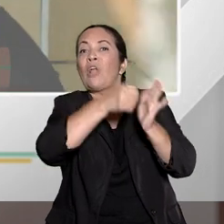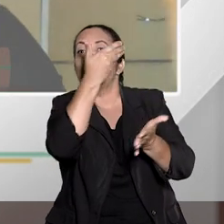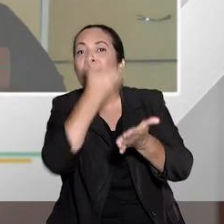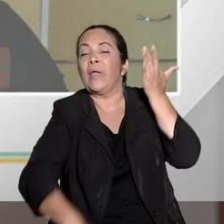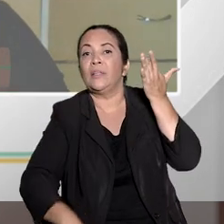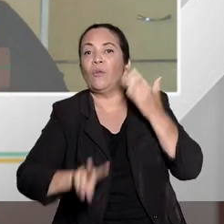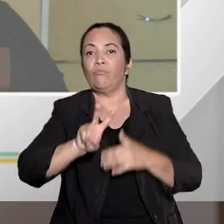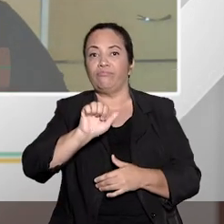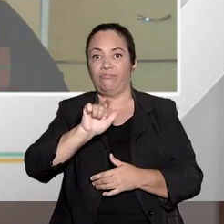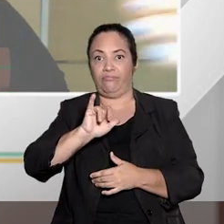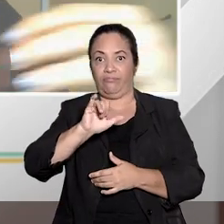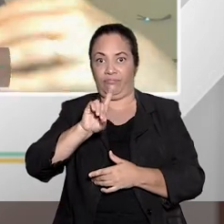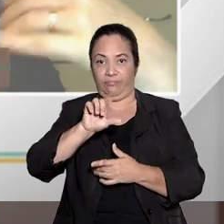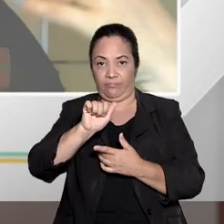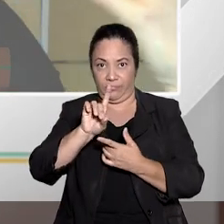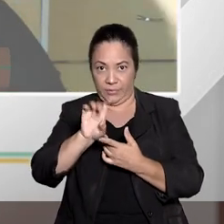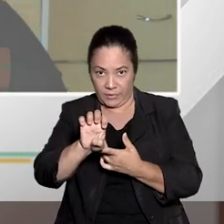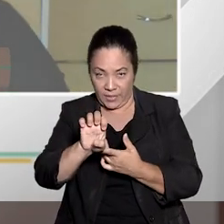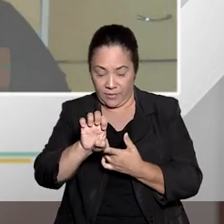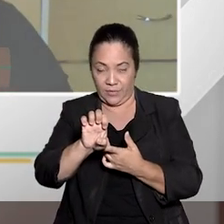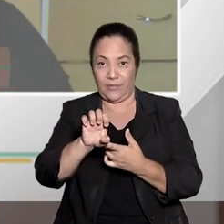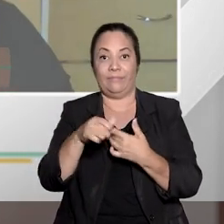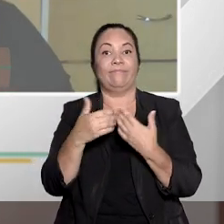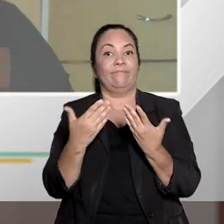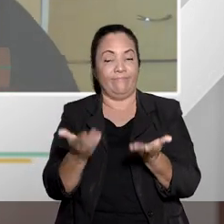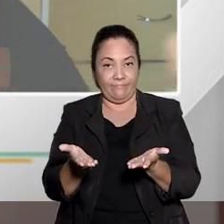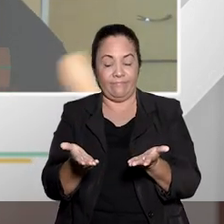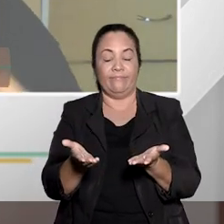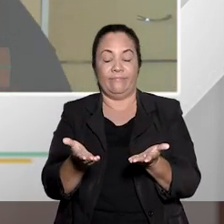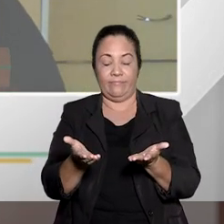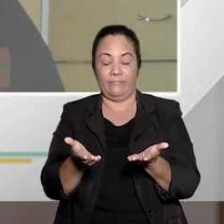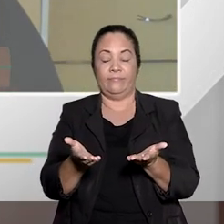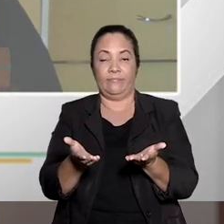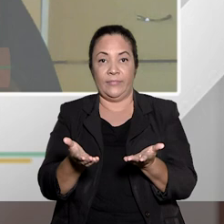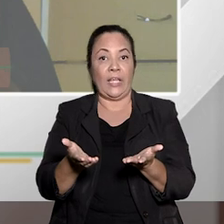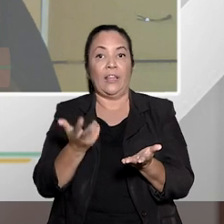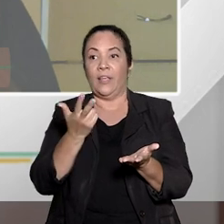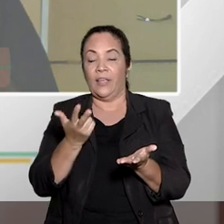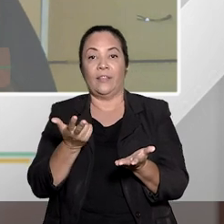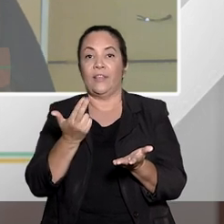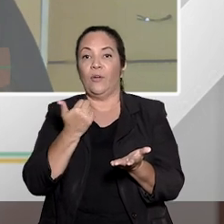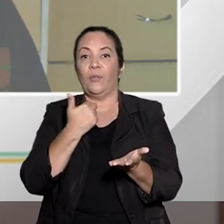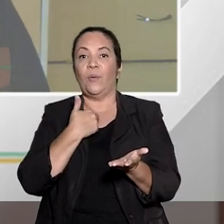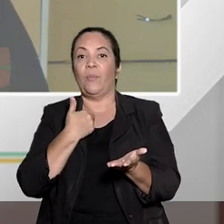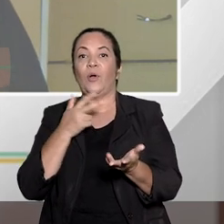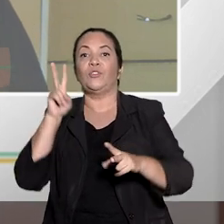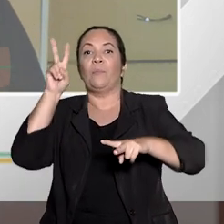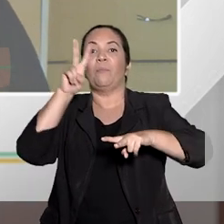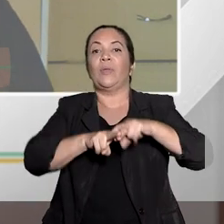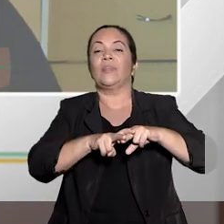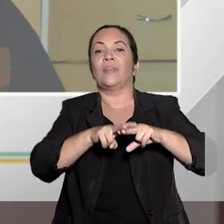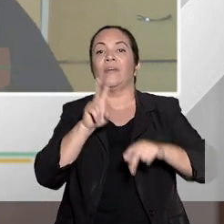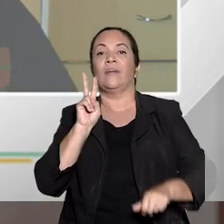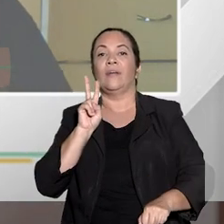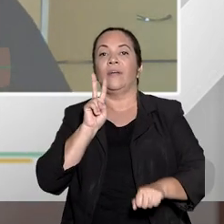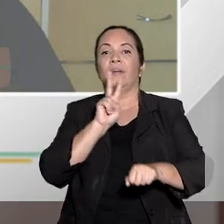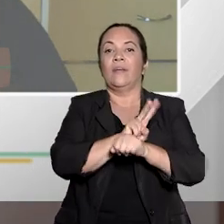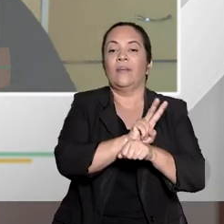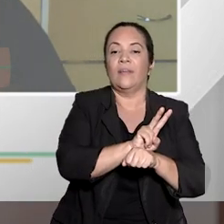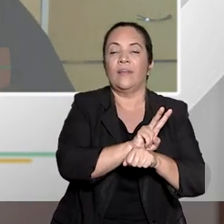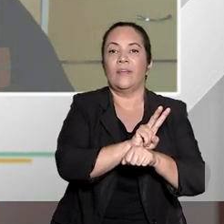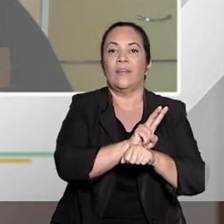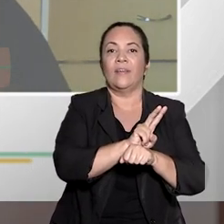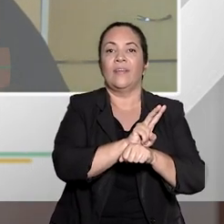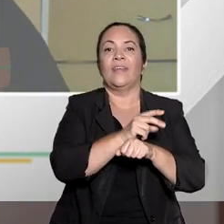o inquérito como um todo, que gera uma possibilidade de ter uma prisão preventiva decretada, o